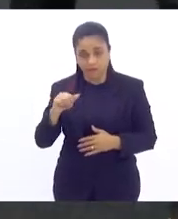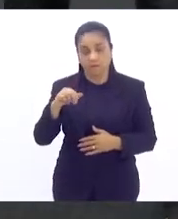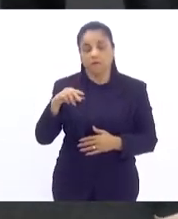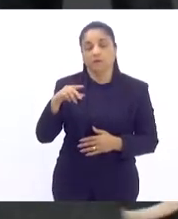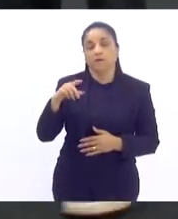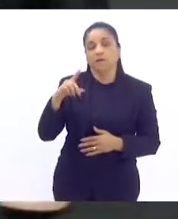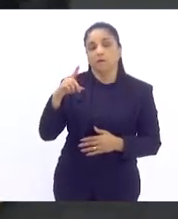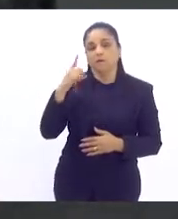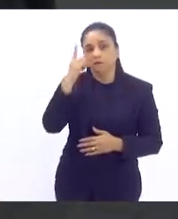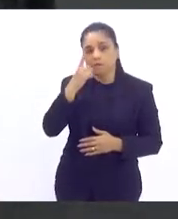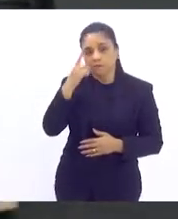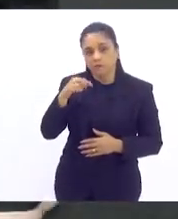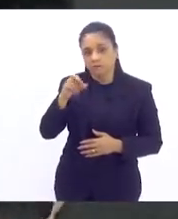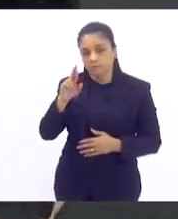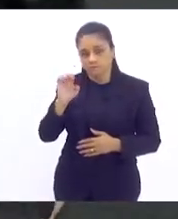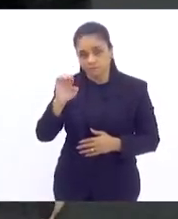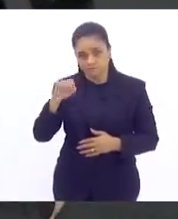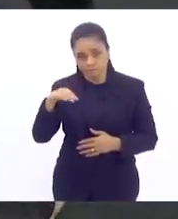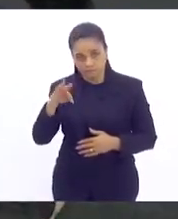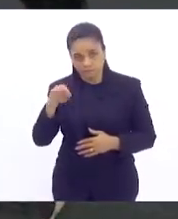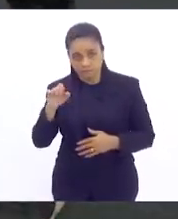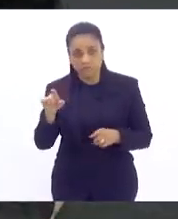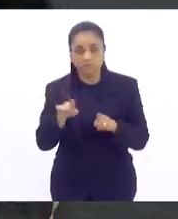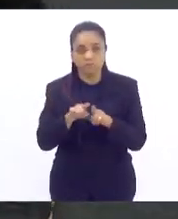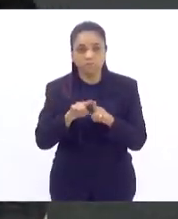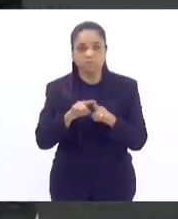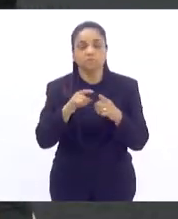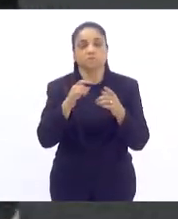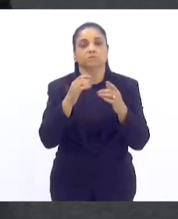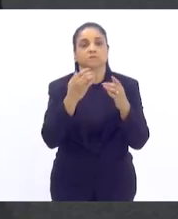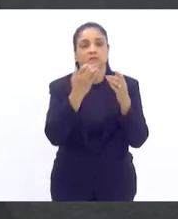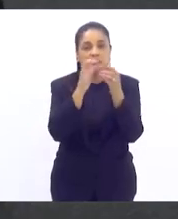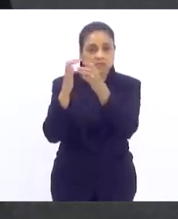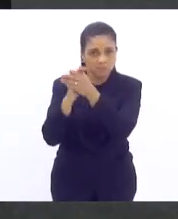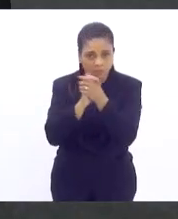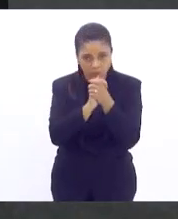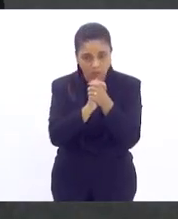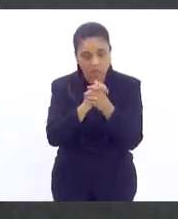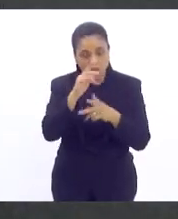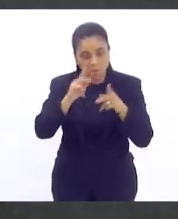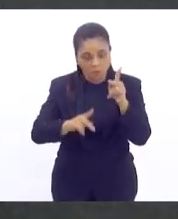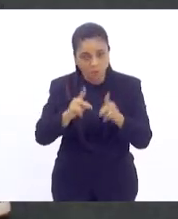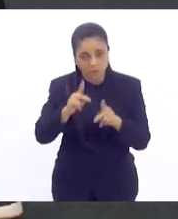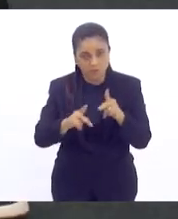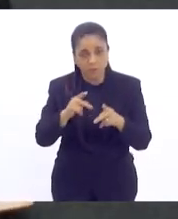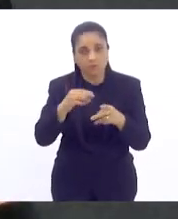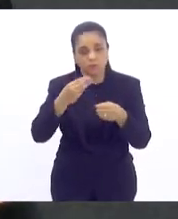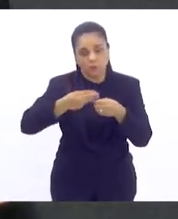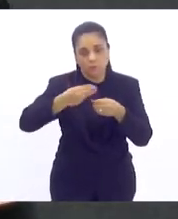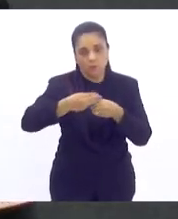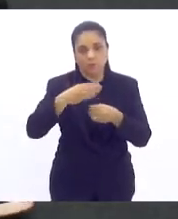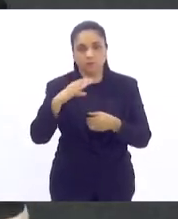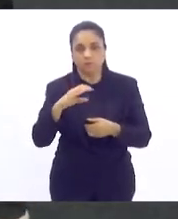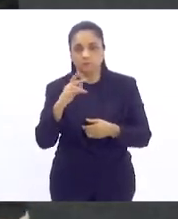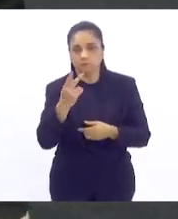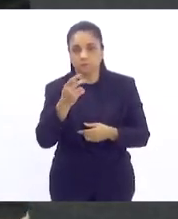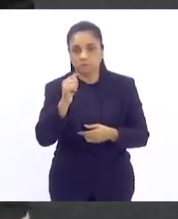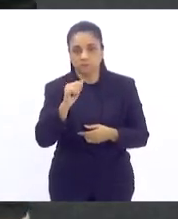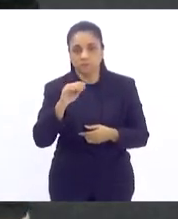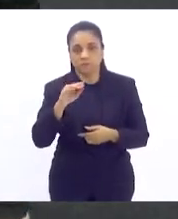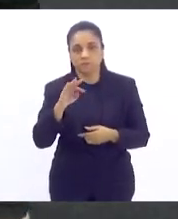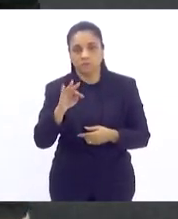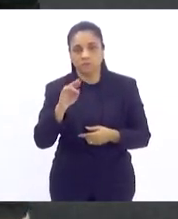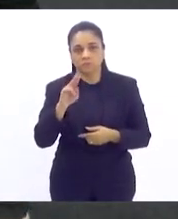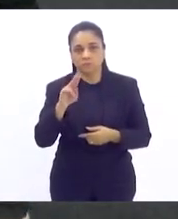Machado. E eu queria também saudar a população aqui de Chatuba, que está aqui presente. eu tive